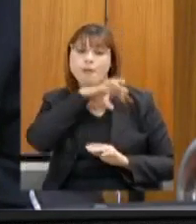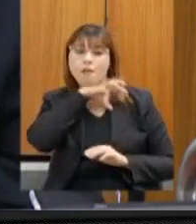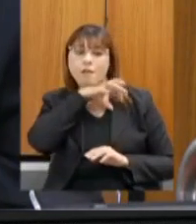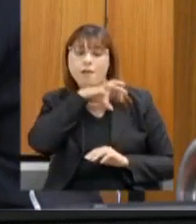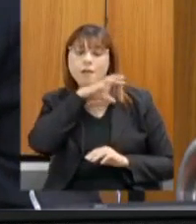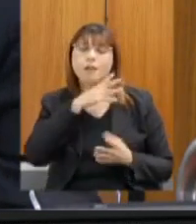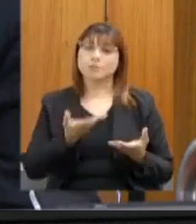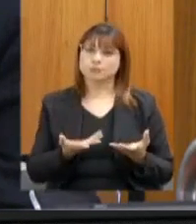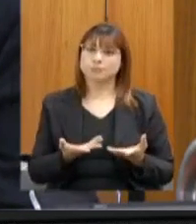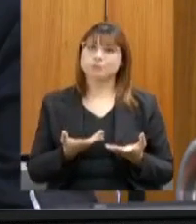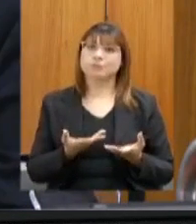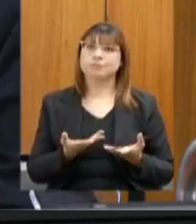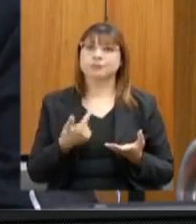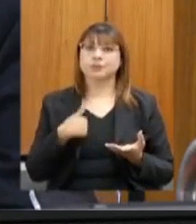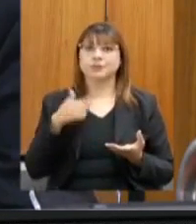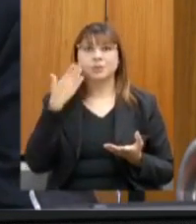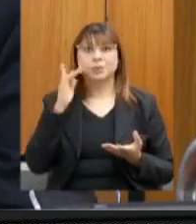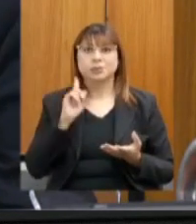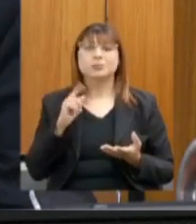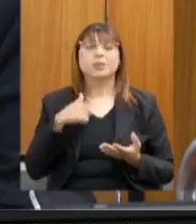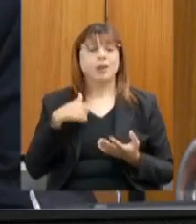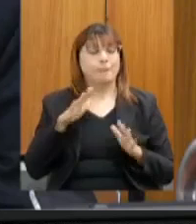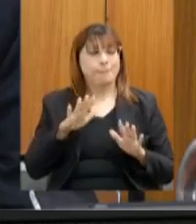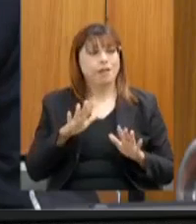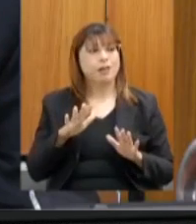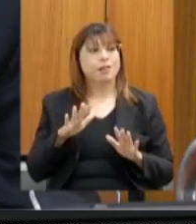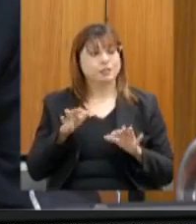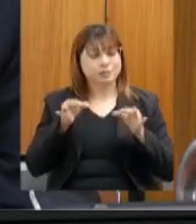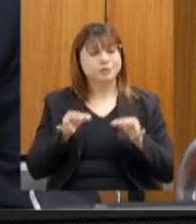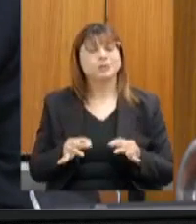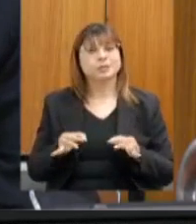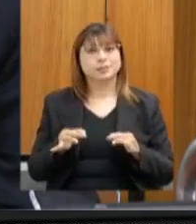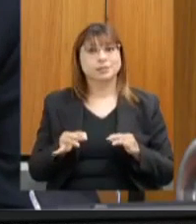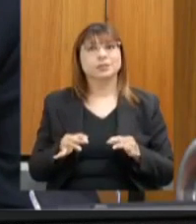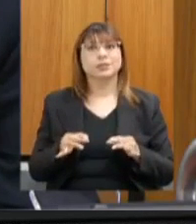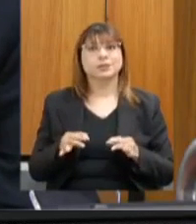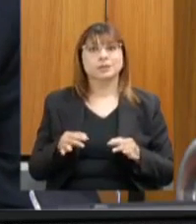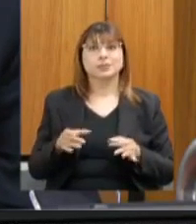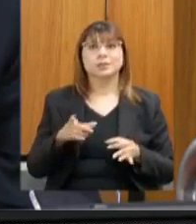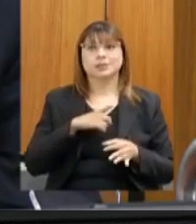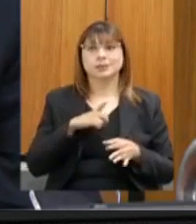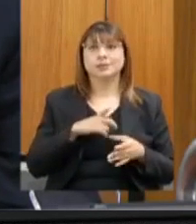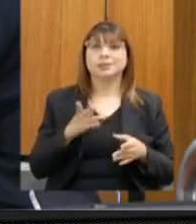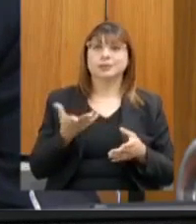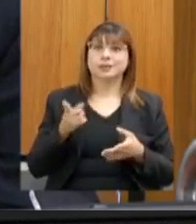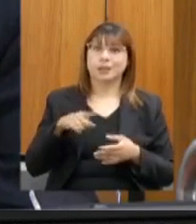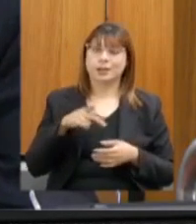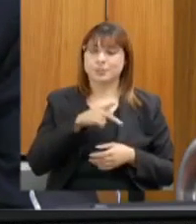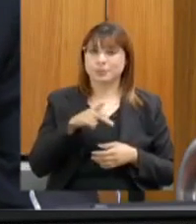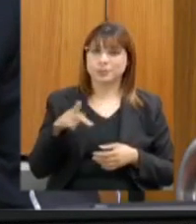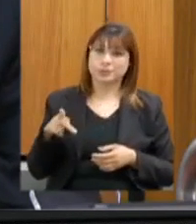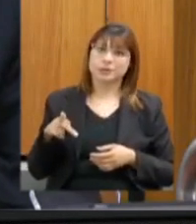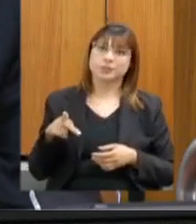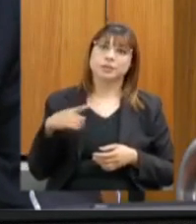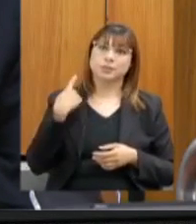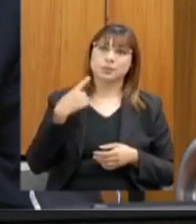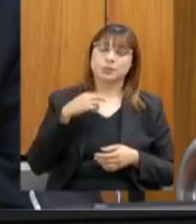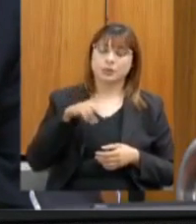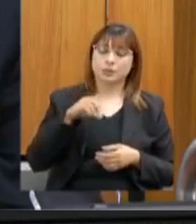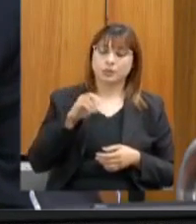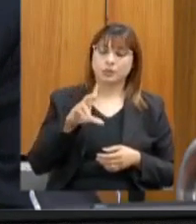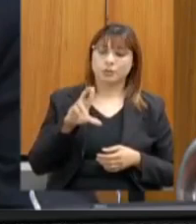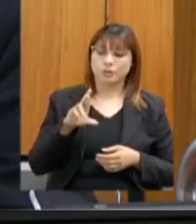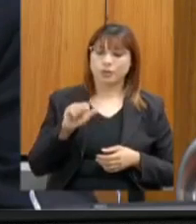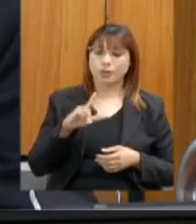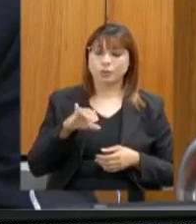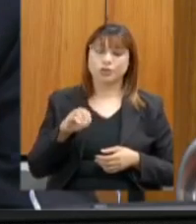eu tenho certeza, sem saber de nada, que certamente tem a mão, o dedo e talvez o braço do nosso presidente, deputado Noraldino,